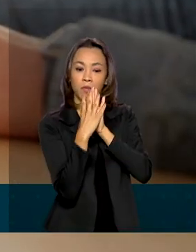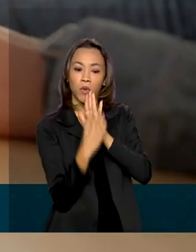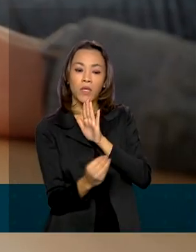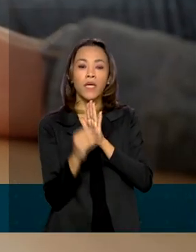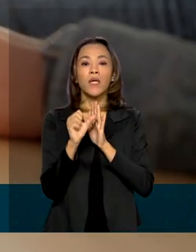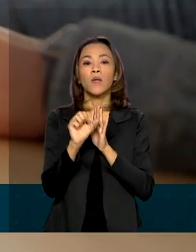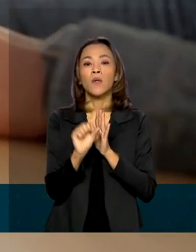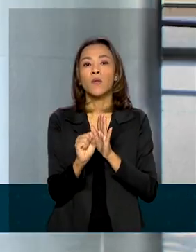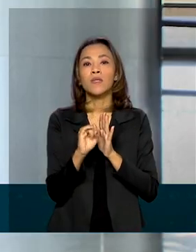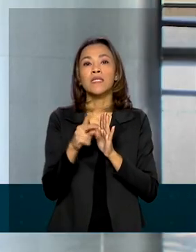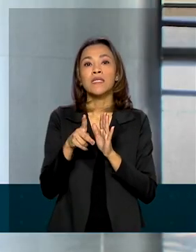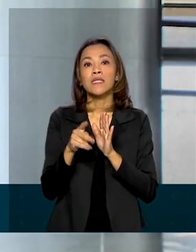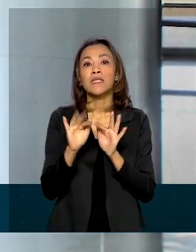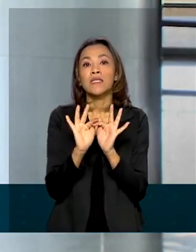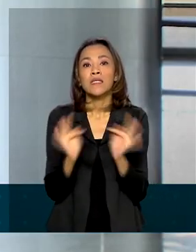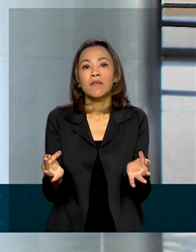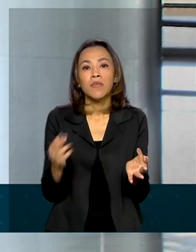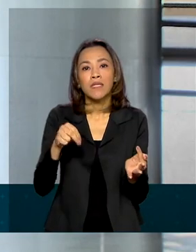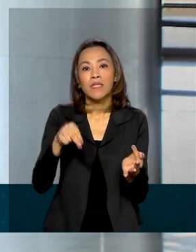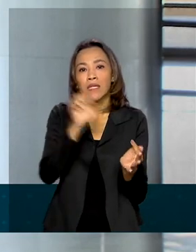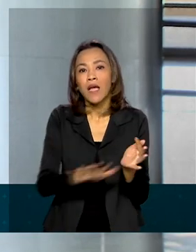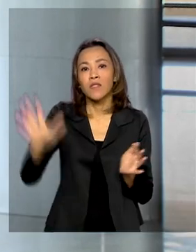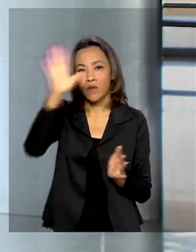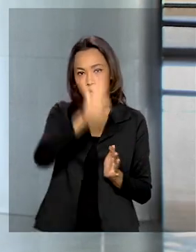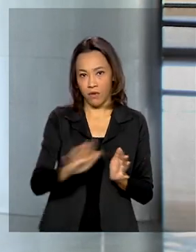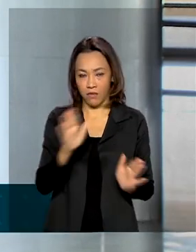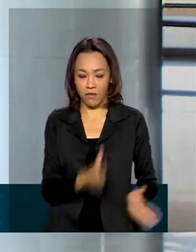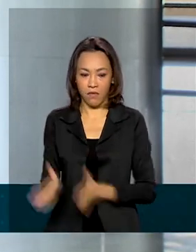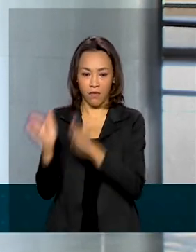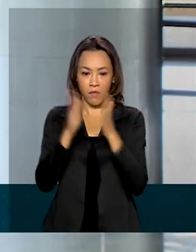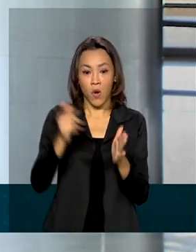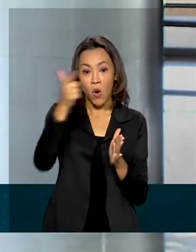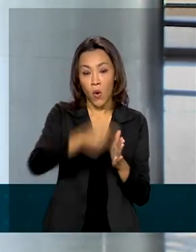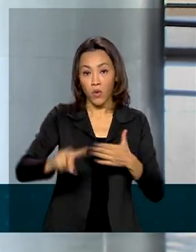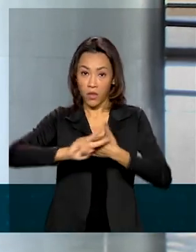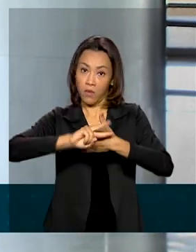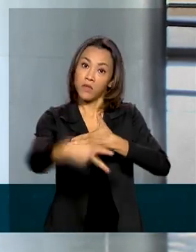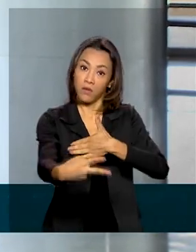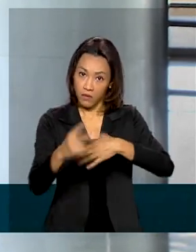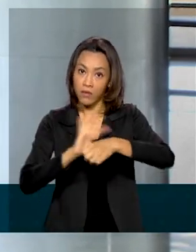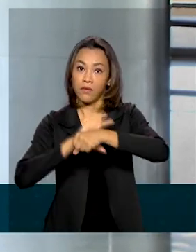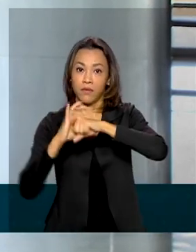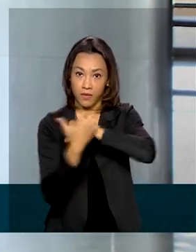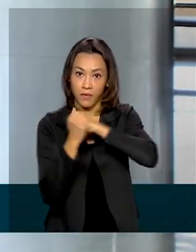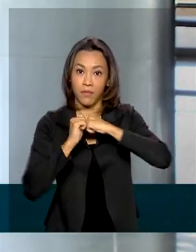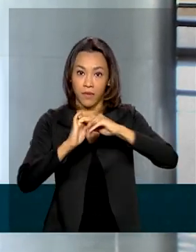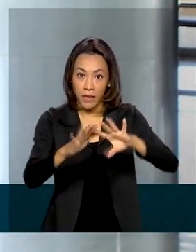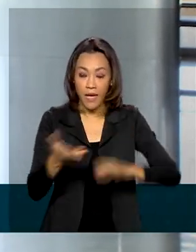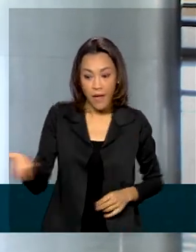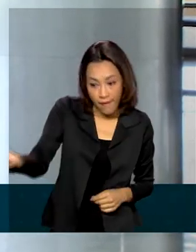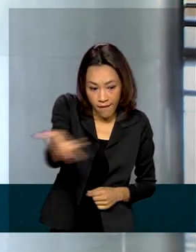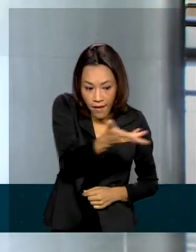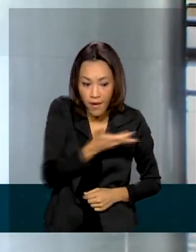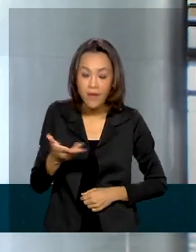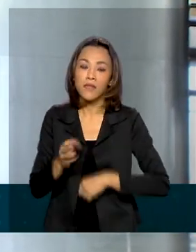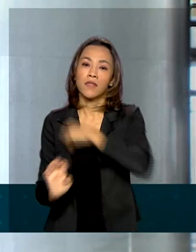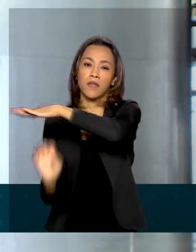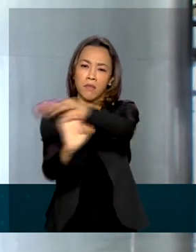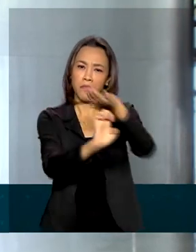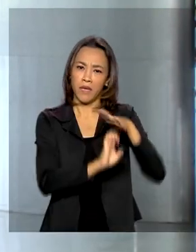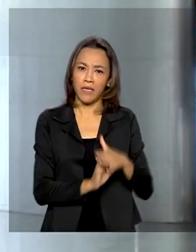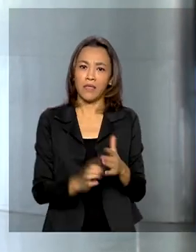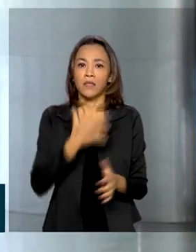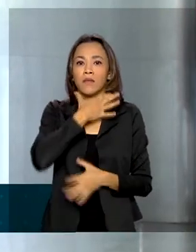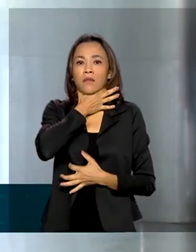esta sexta-feira. Outra adaptação provocada pela pandemia do coronavírus é que as empresas inadimplentes,